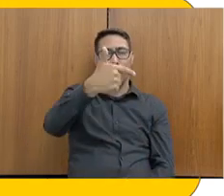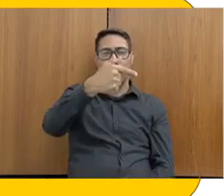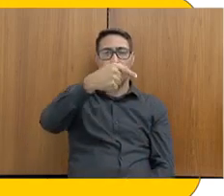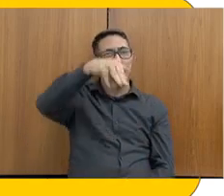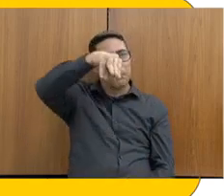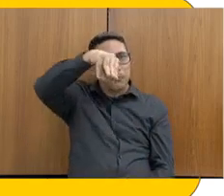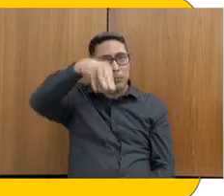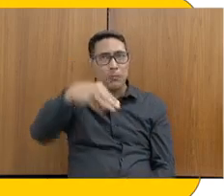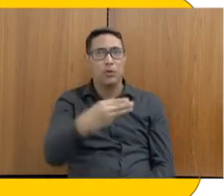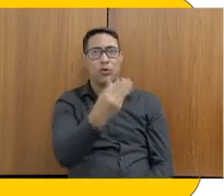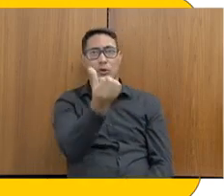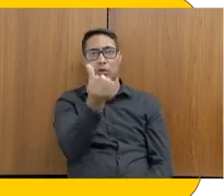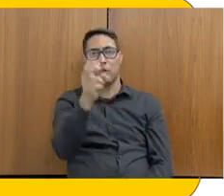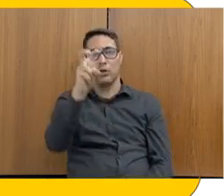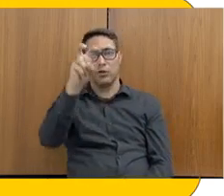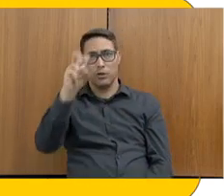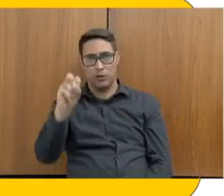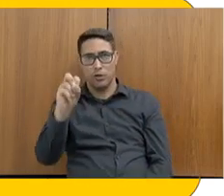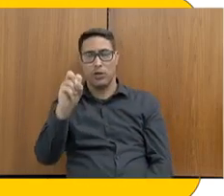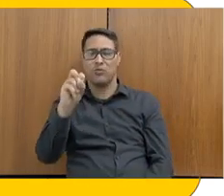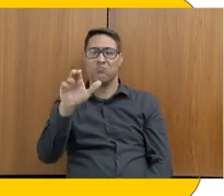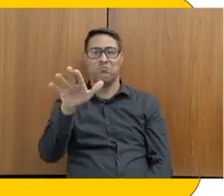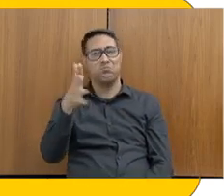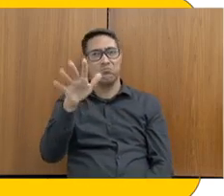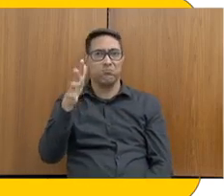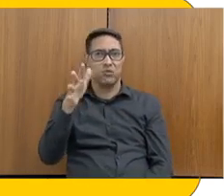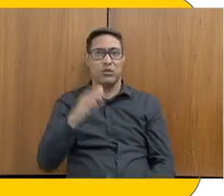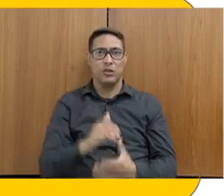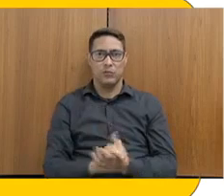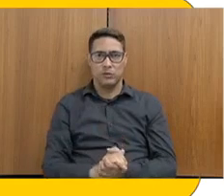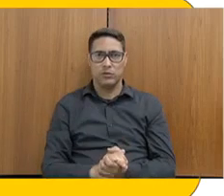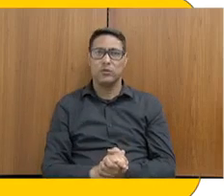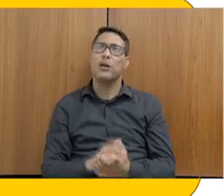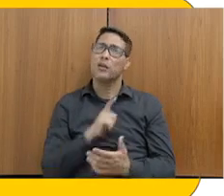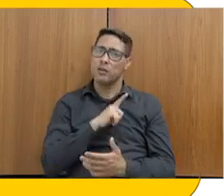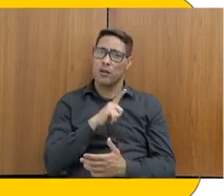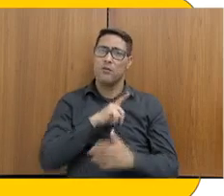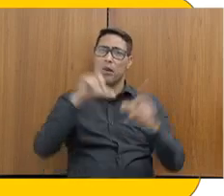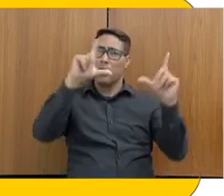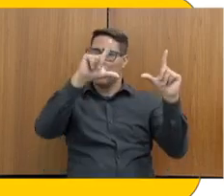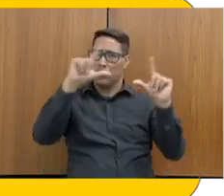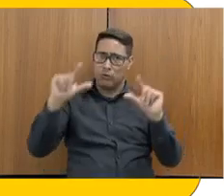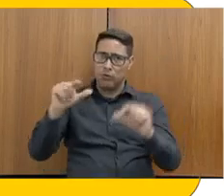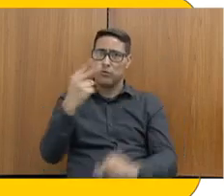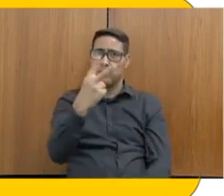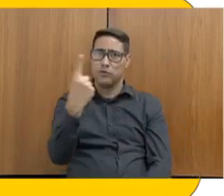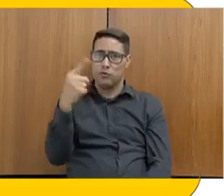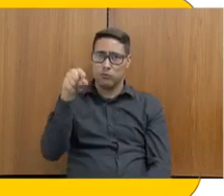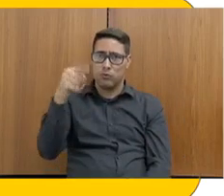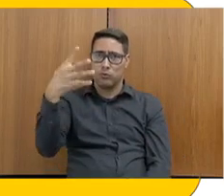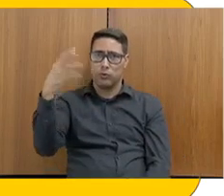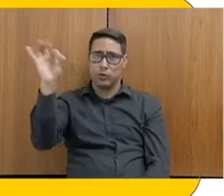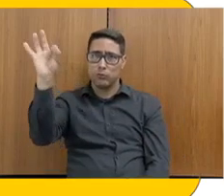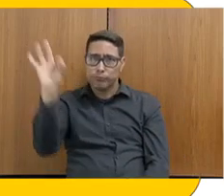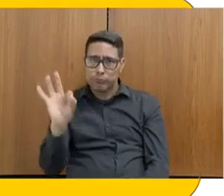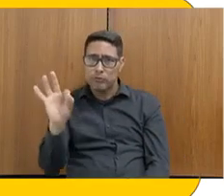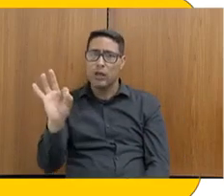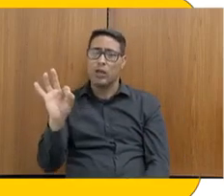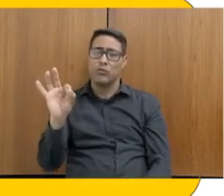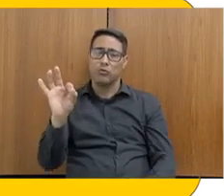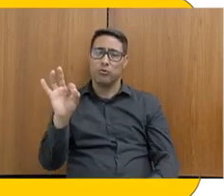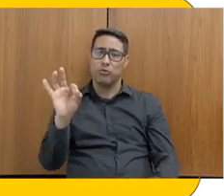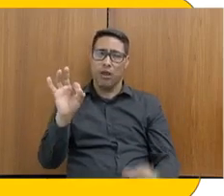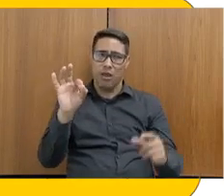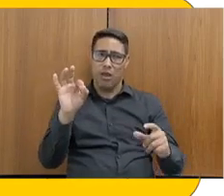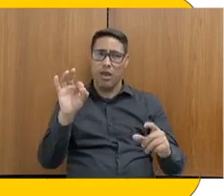milhões e 500 mil, aproximadamente. Houve uma redução em 21,4% dos homicídios na